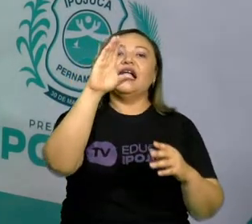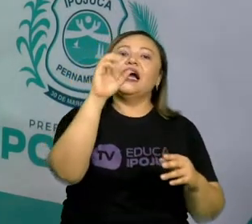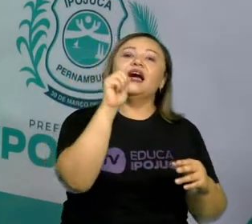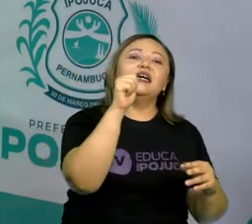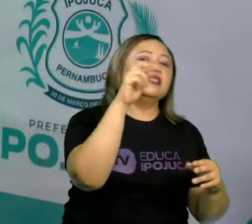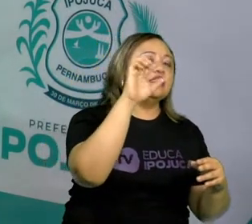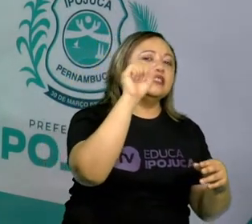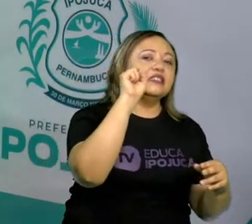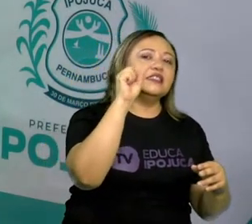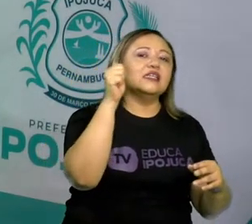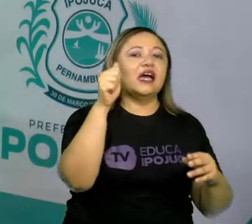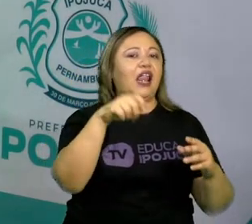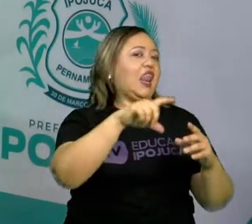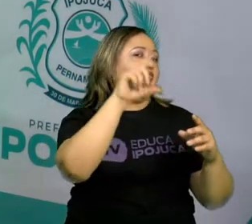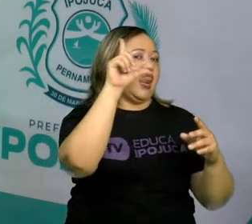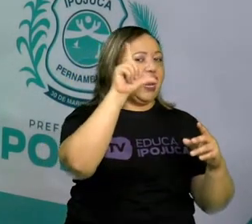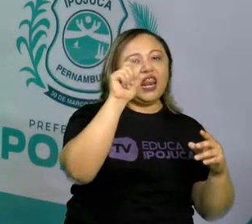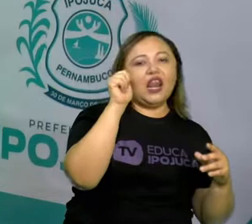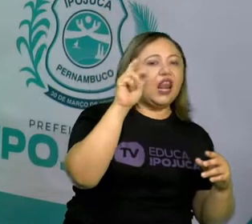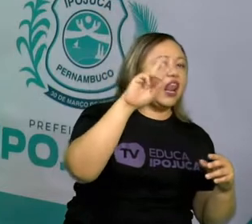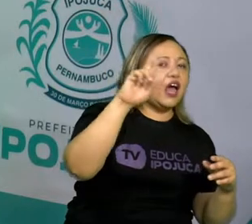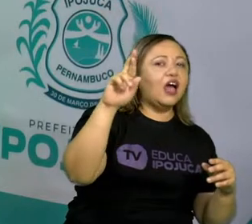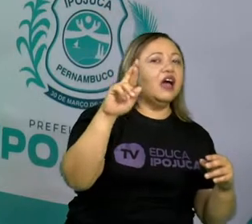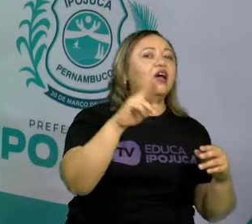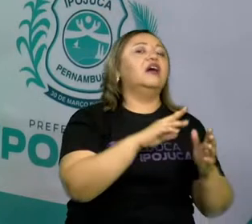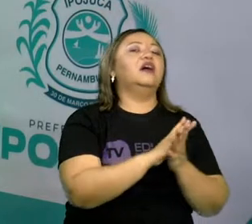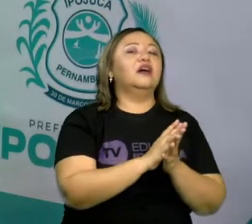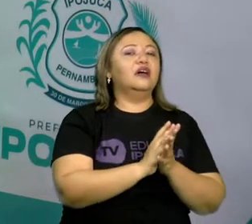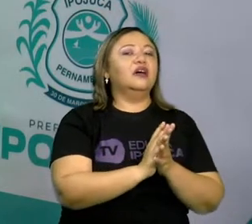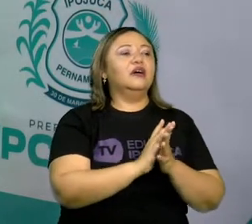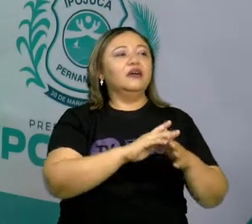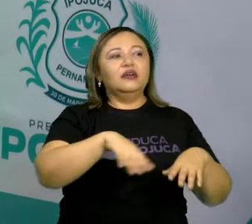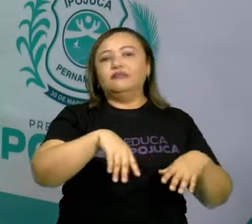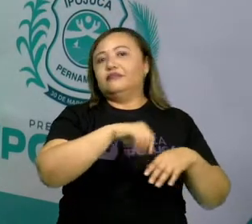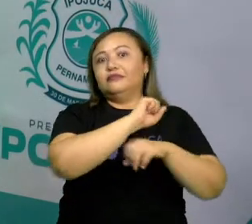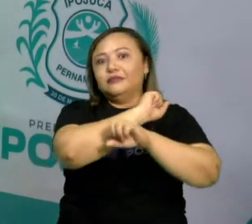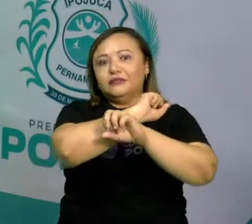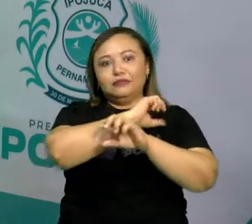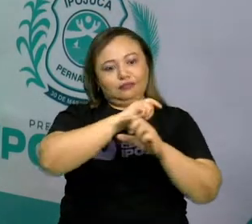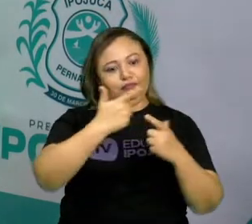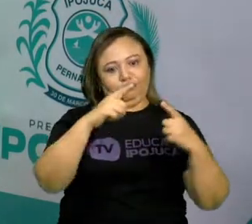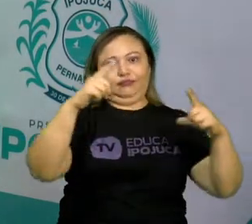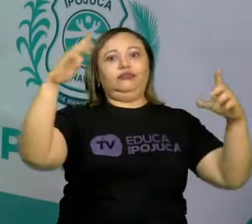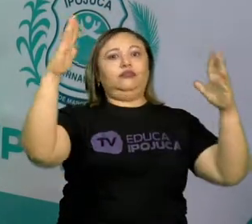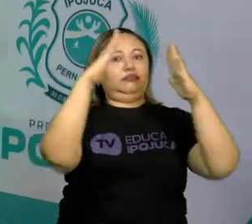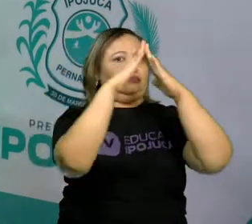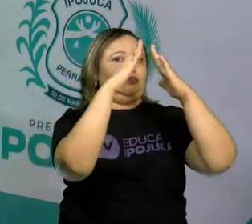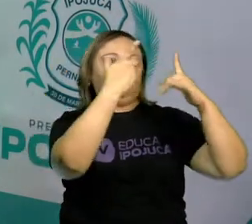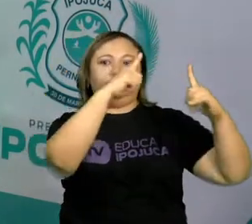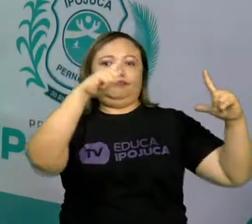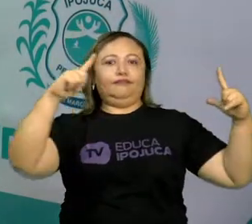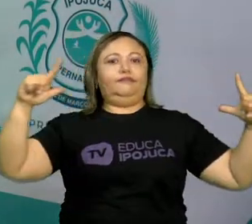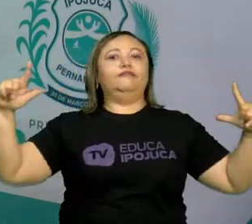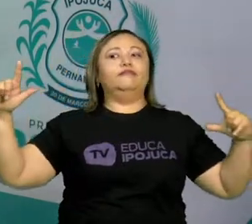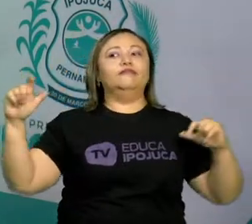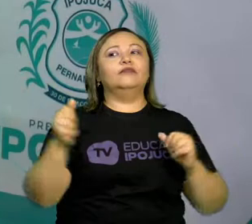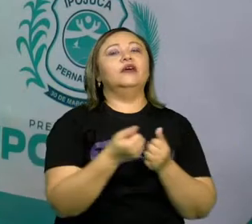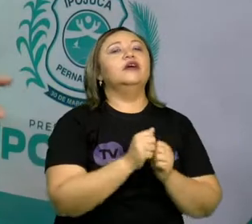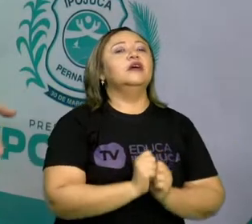casa, lar, apartamento, vivenda, mansão. Então, tudo isso é sinônimo